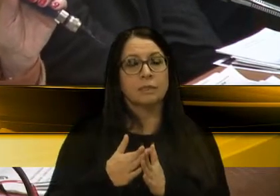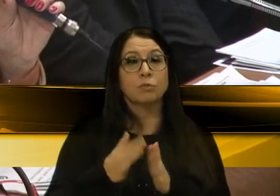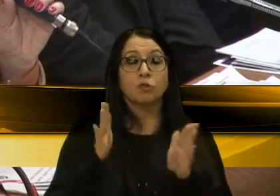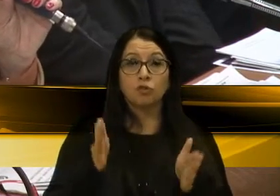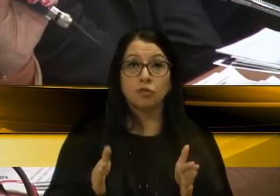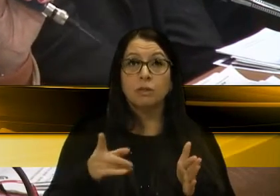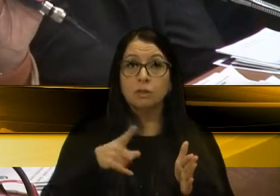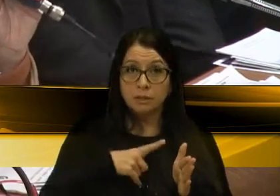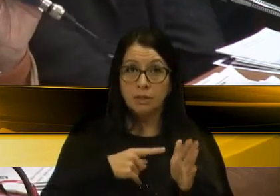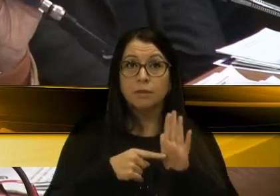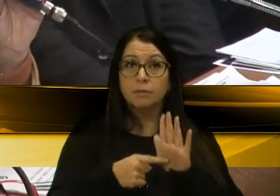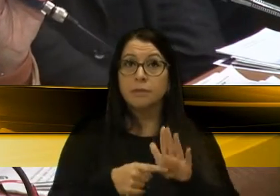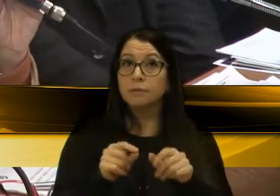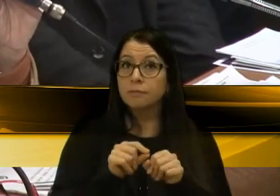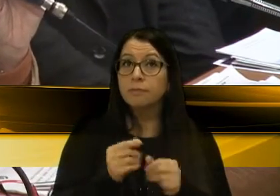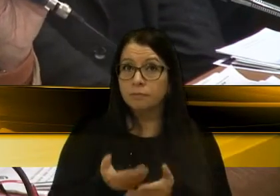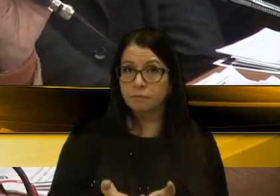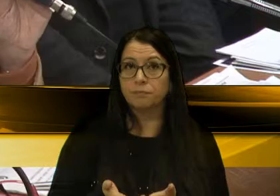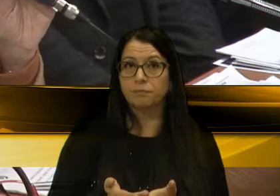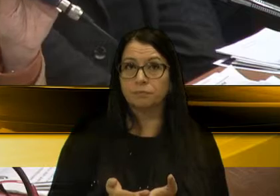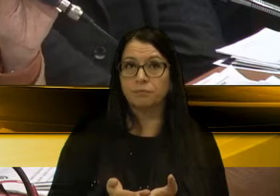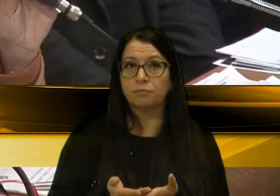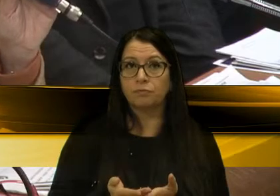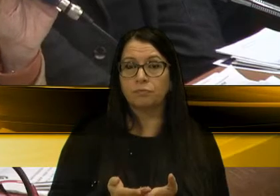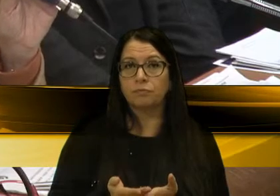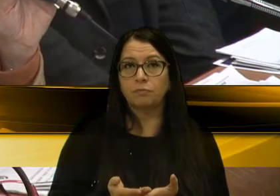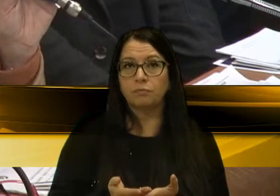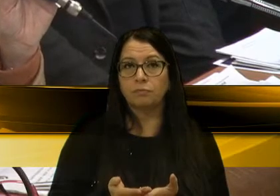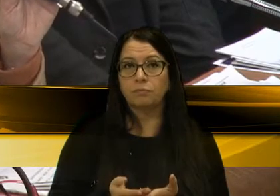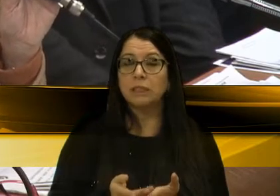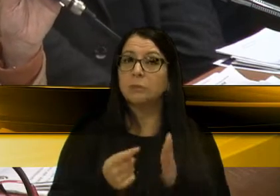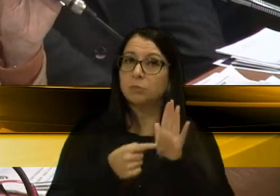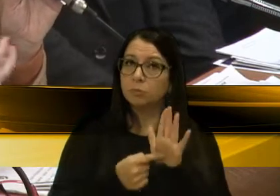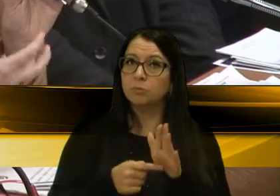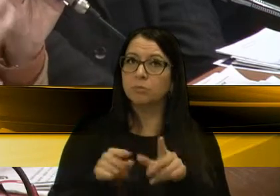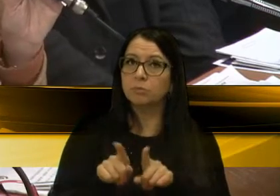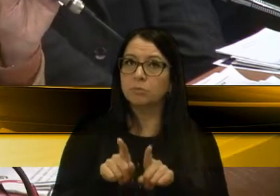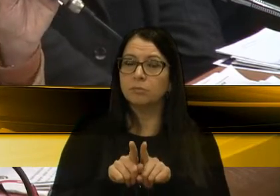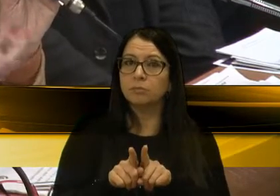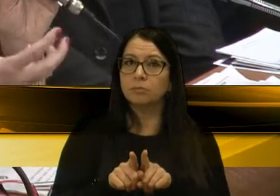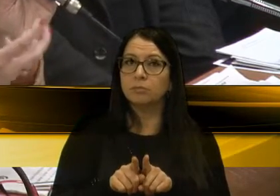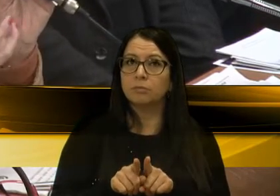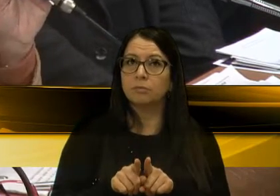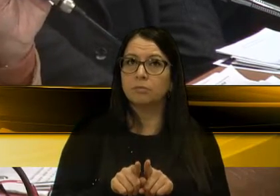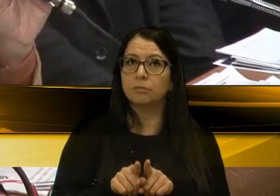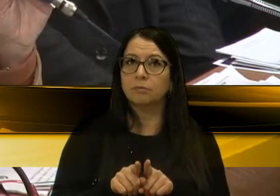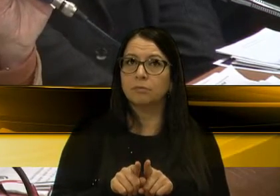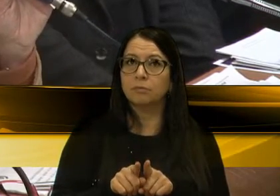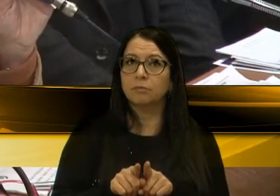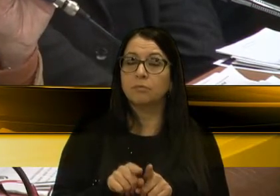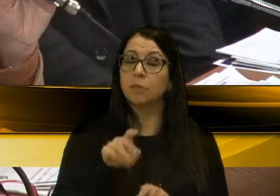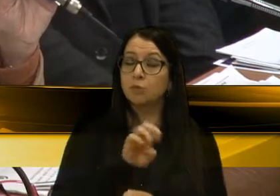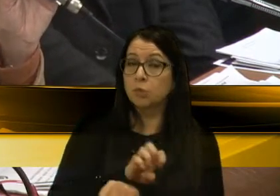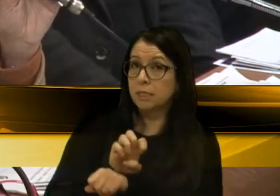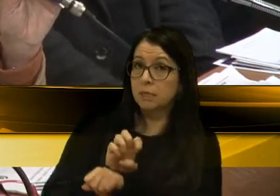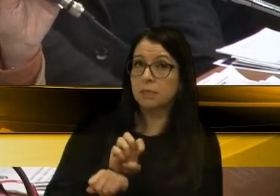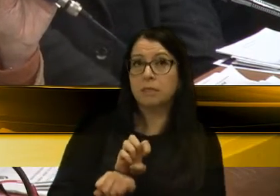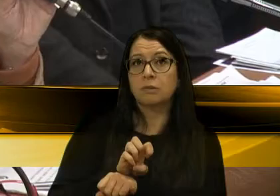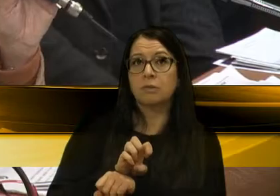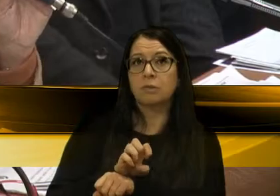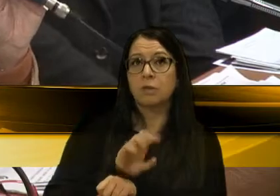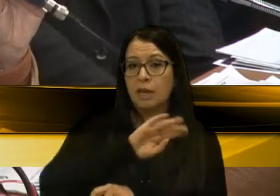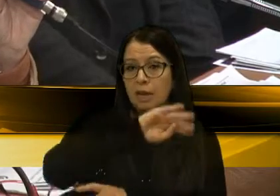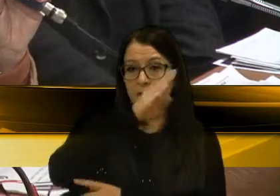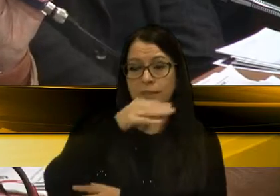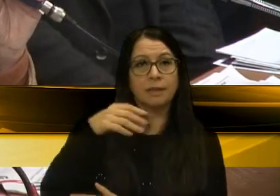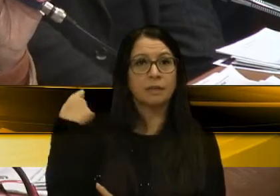está sendo feito. foi tratado também como, no Estado, a serra